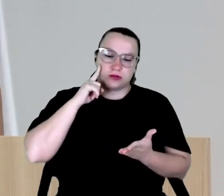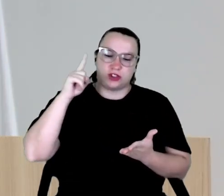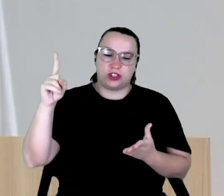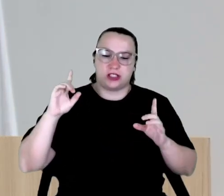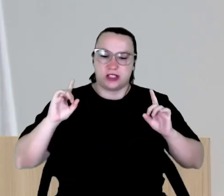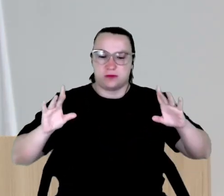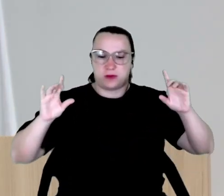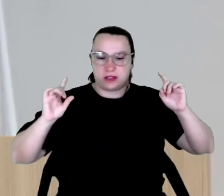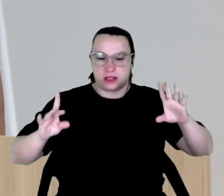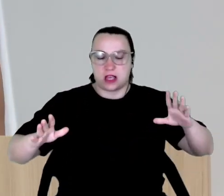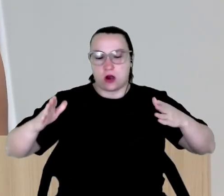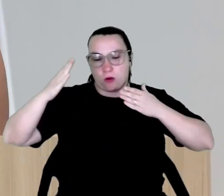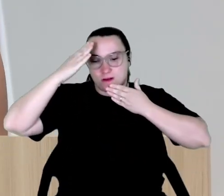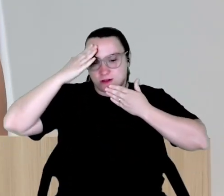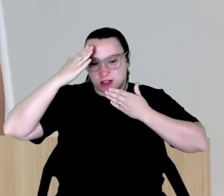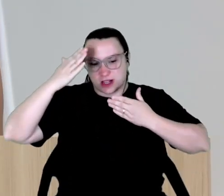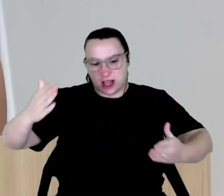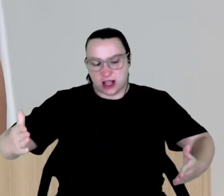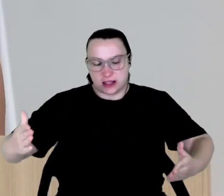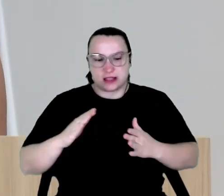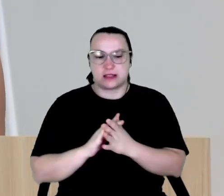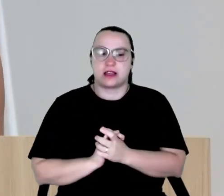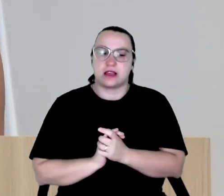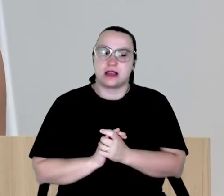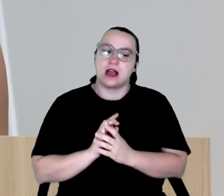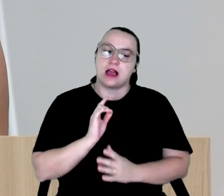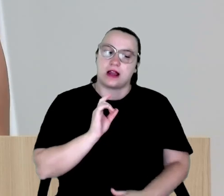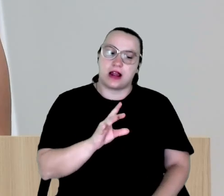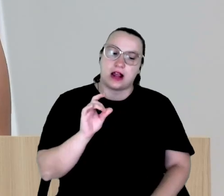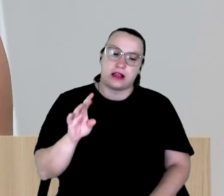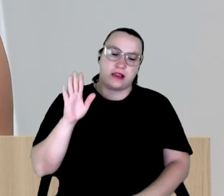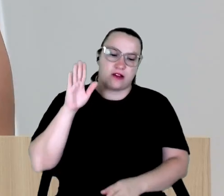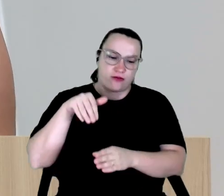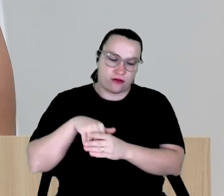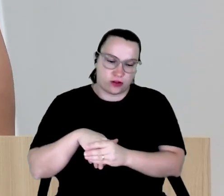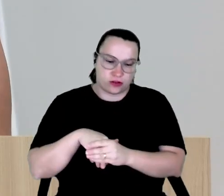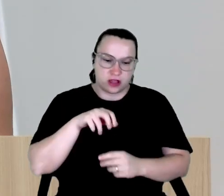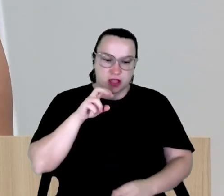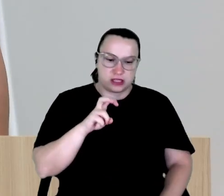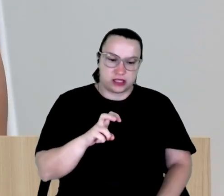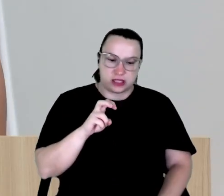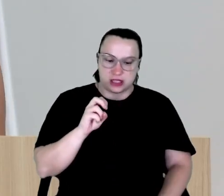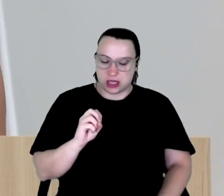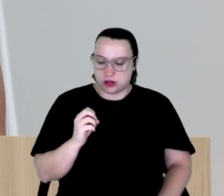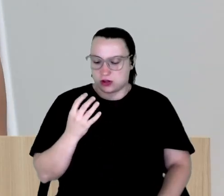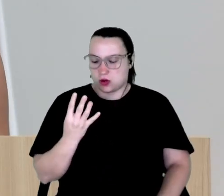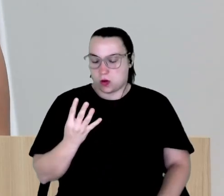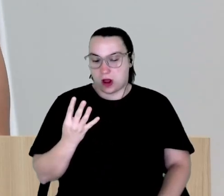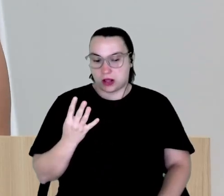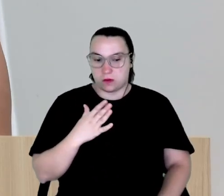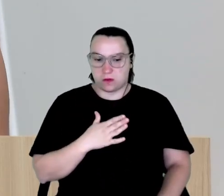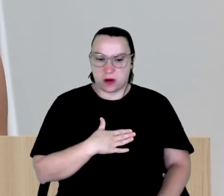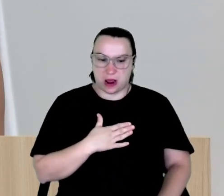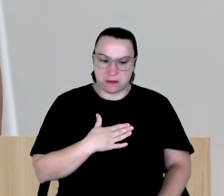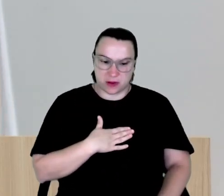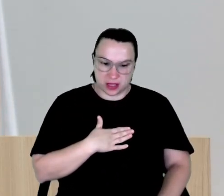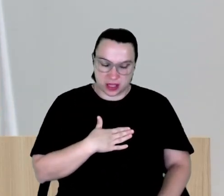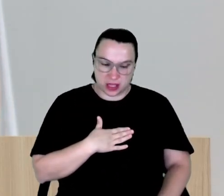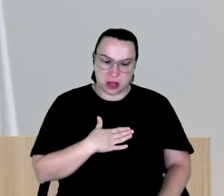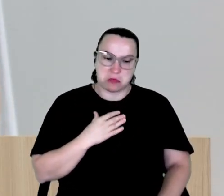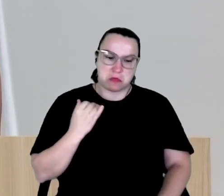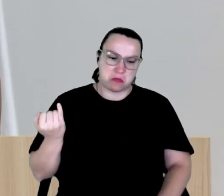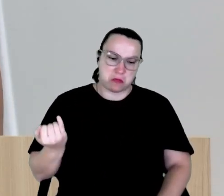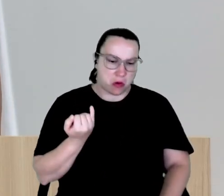agradecer, agradecer cada voto. Esses 504 votos, para mim, significam muito, mas